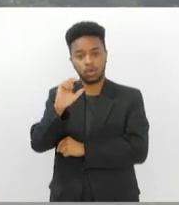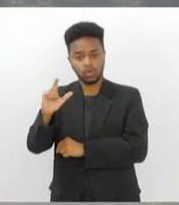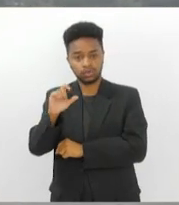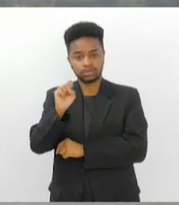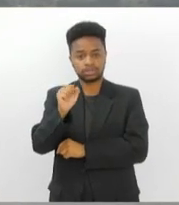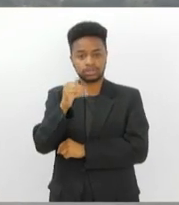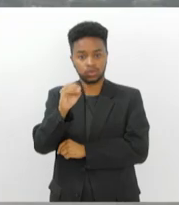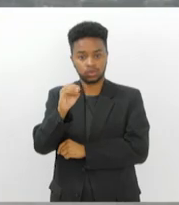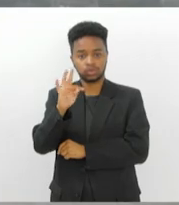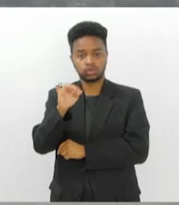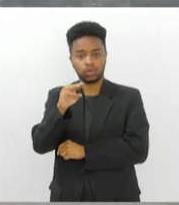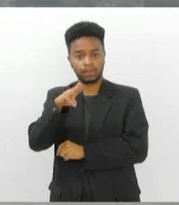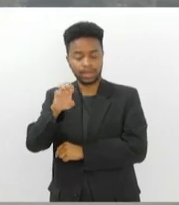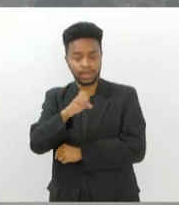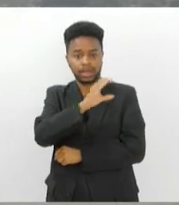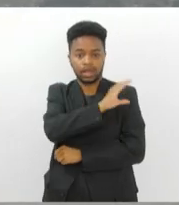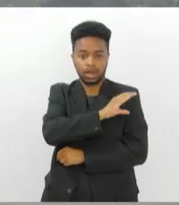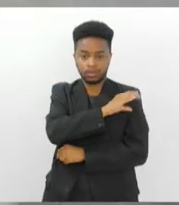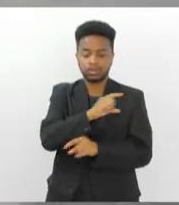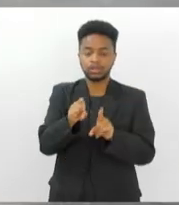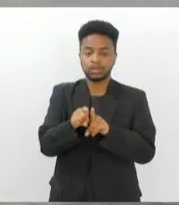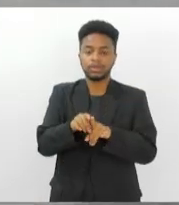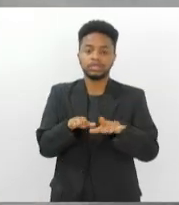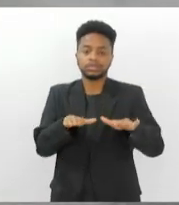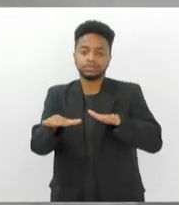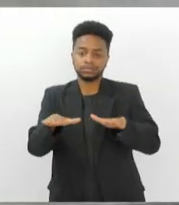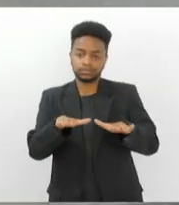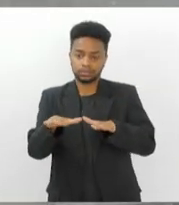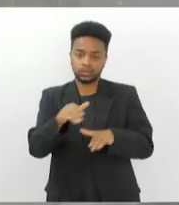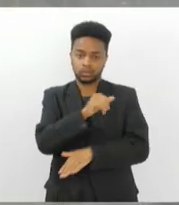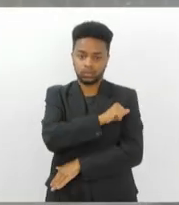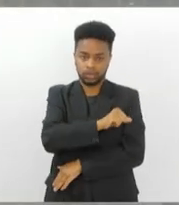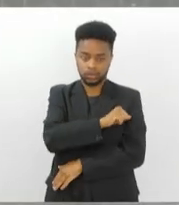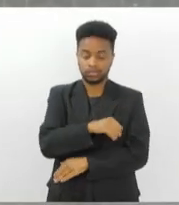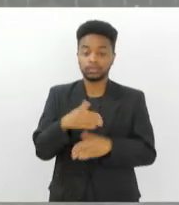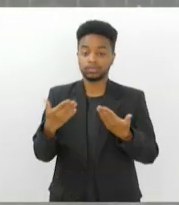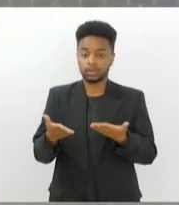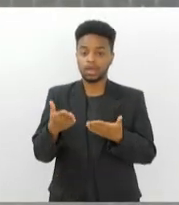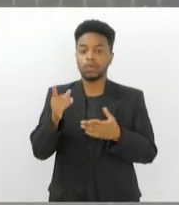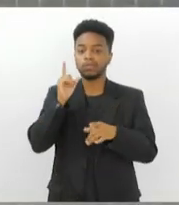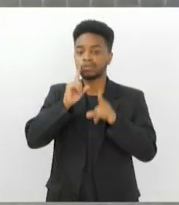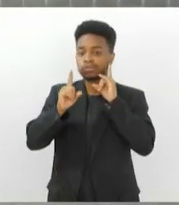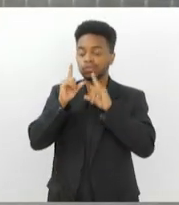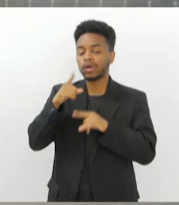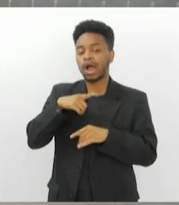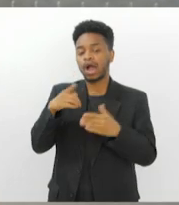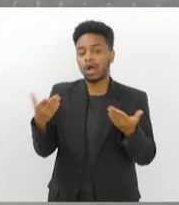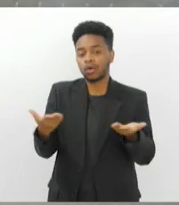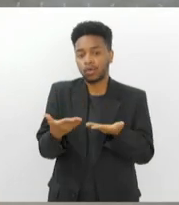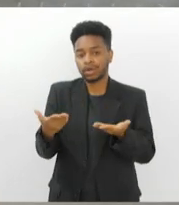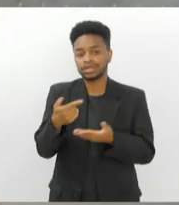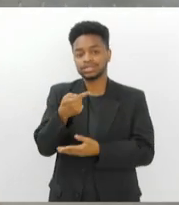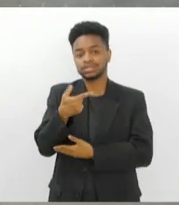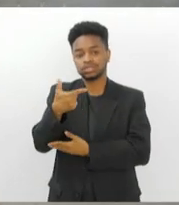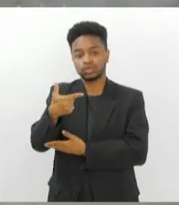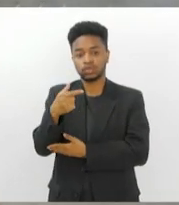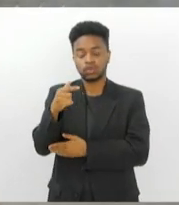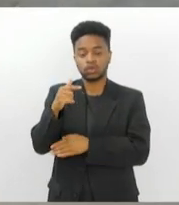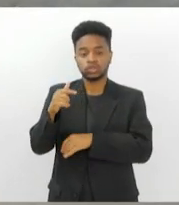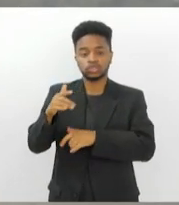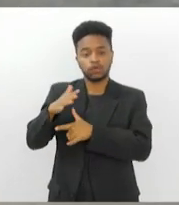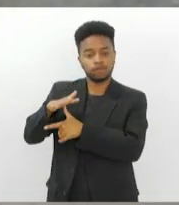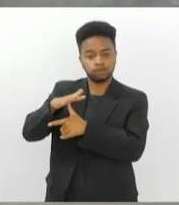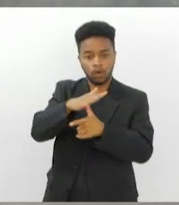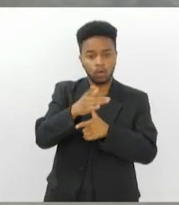Campos, e de Jacarepaguá, no Rio. O aeroporto de Maricá tem agora 72 voos diários no offshore,